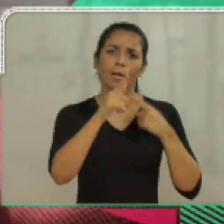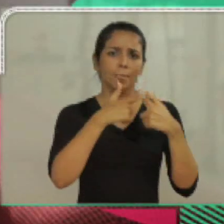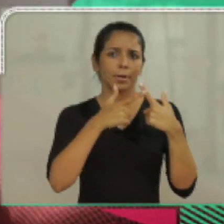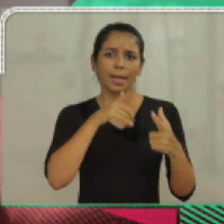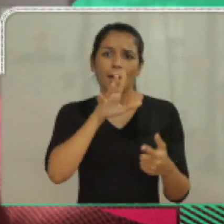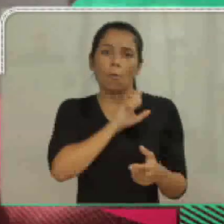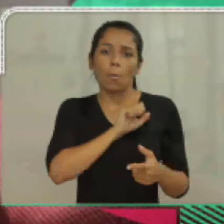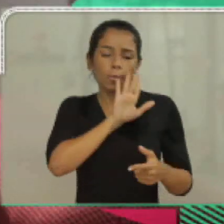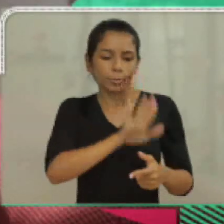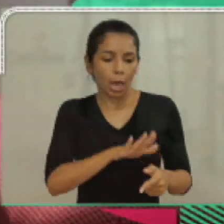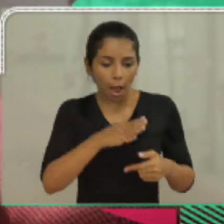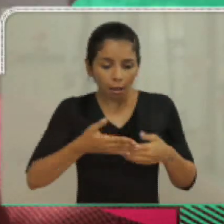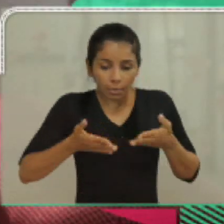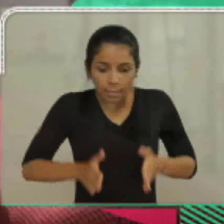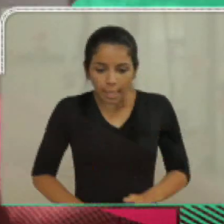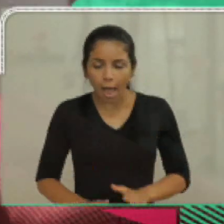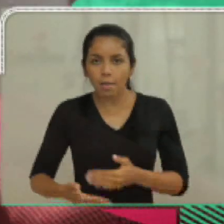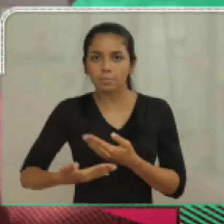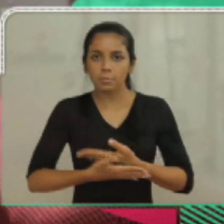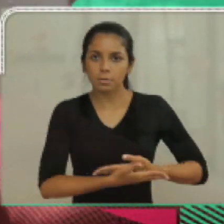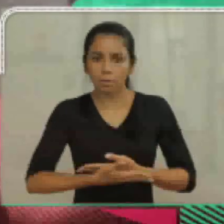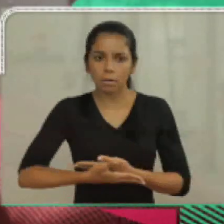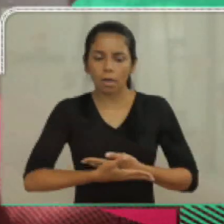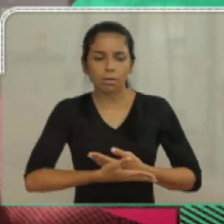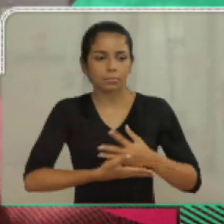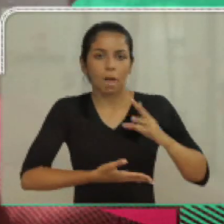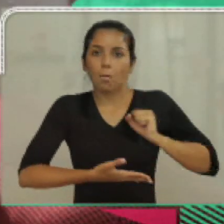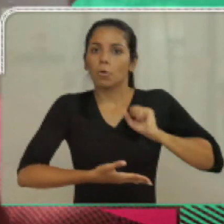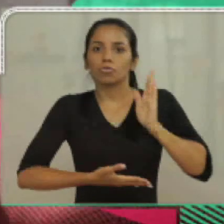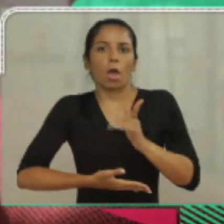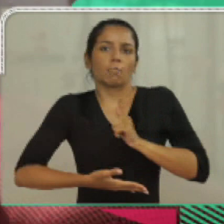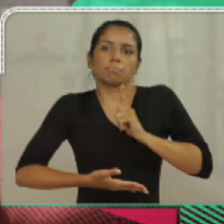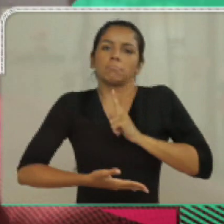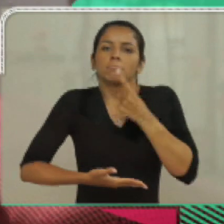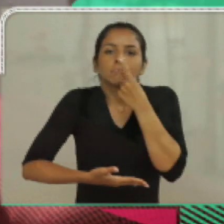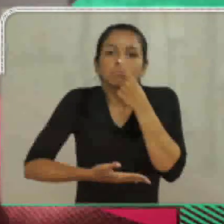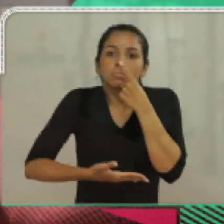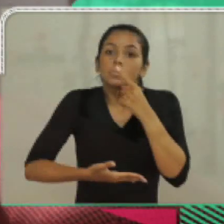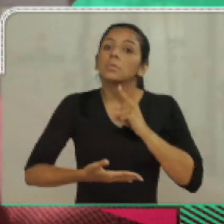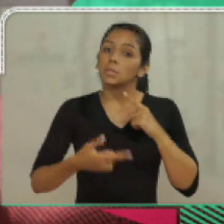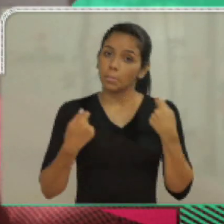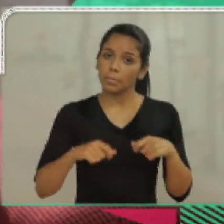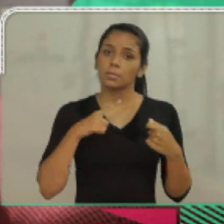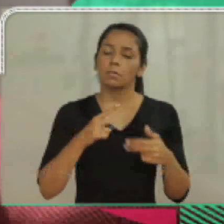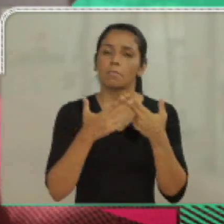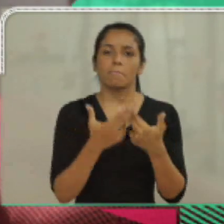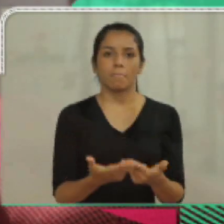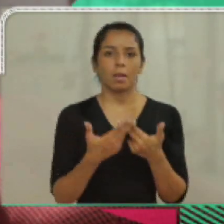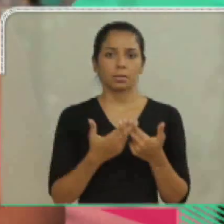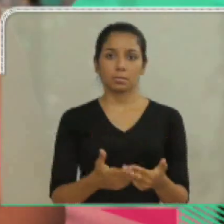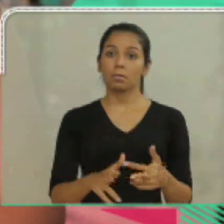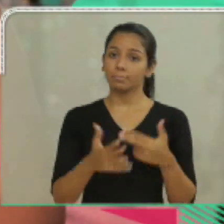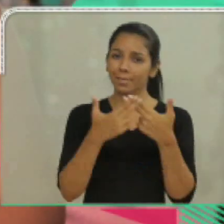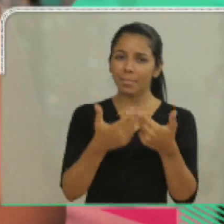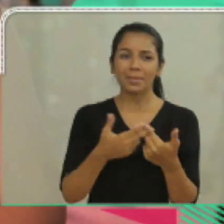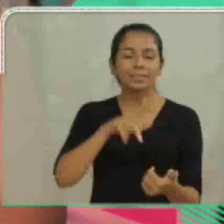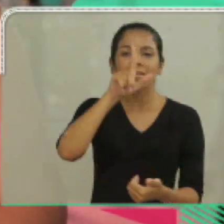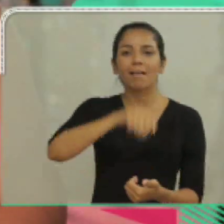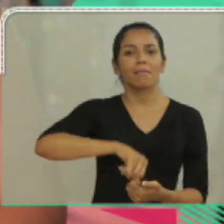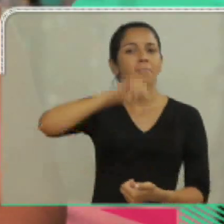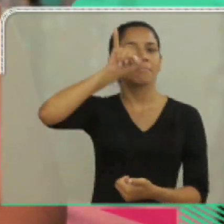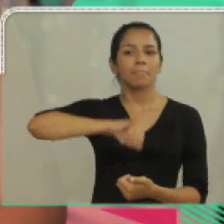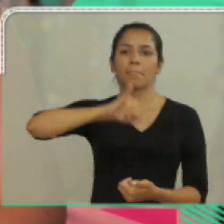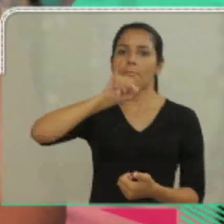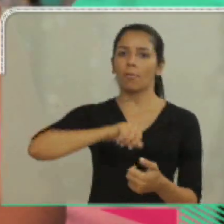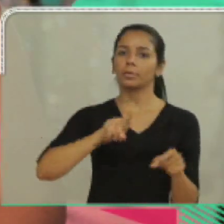que tem que ter prioridade. O amor, isso não preciso nem dizer, porque o amor já nasce junto com a criança. Mas temos que